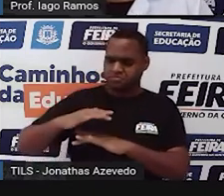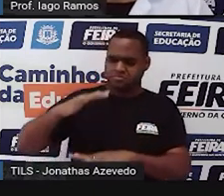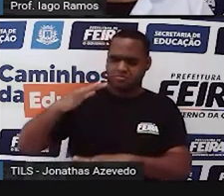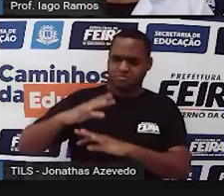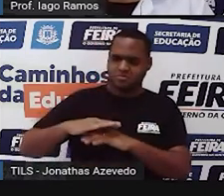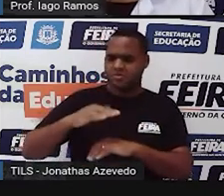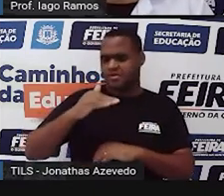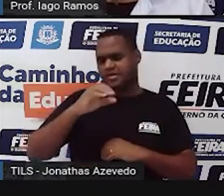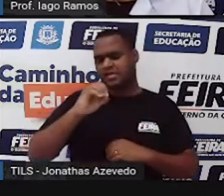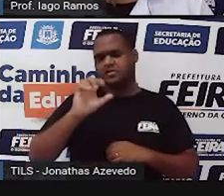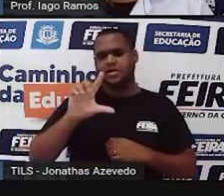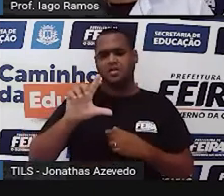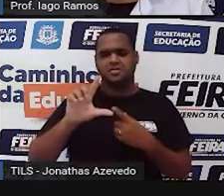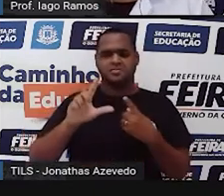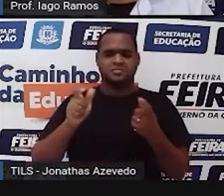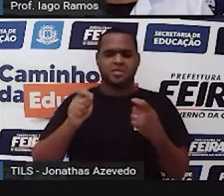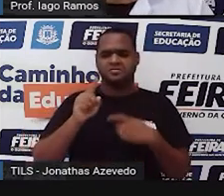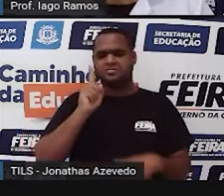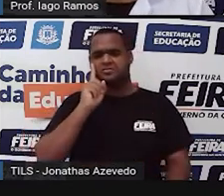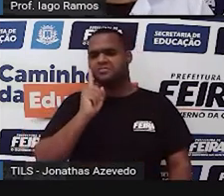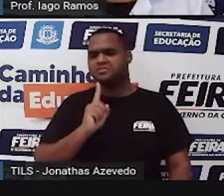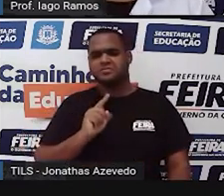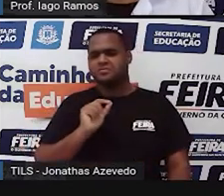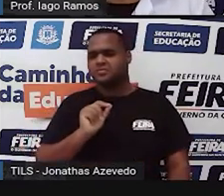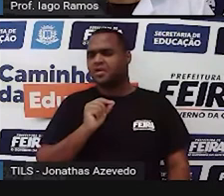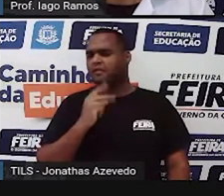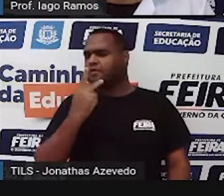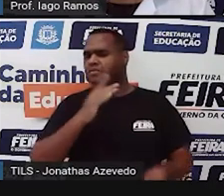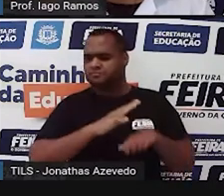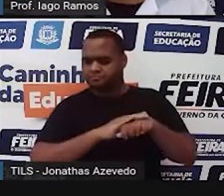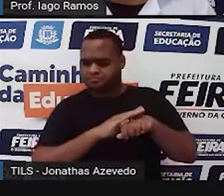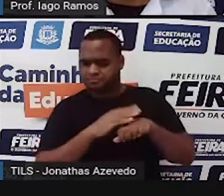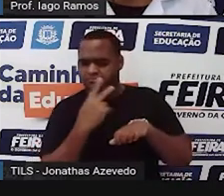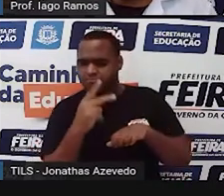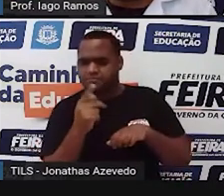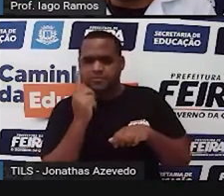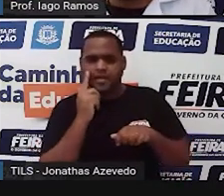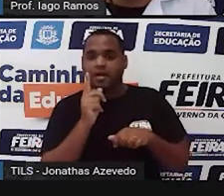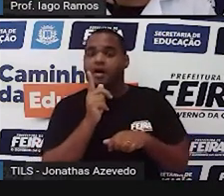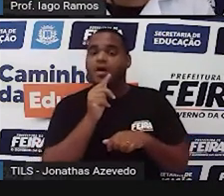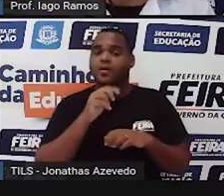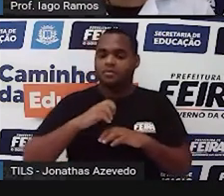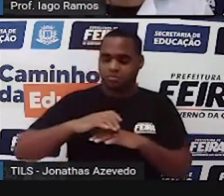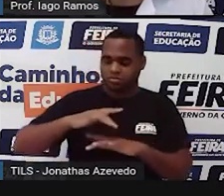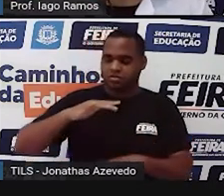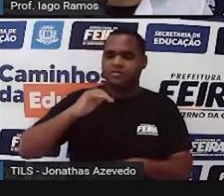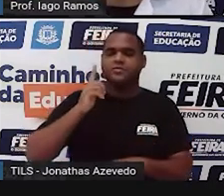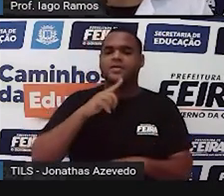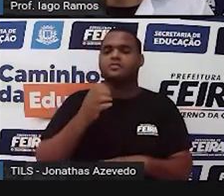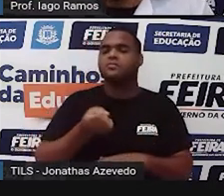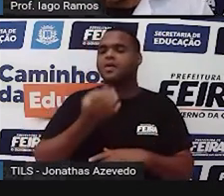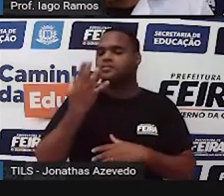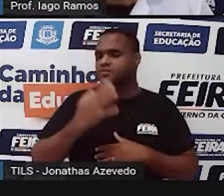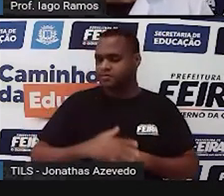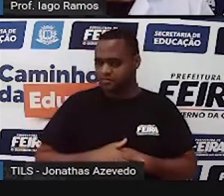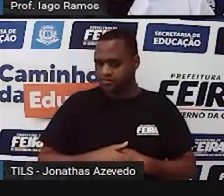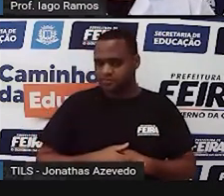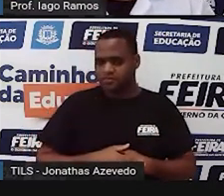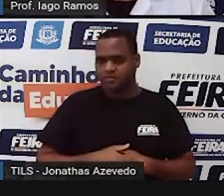Uns 10 litros, não sei, né? Mas pra você, quanto de água que cabe nesse balde, né?